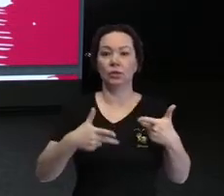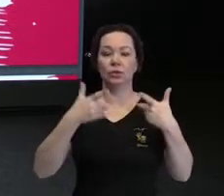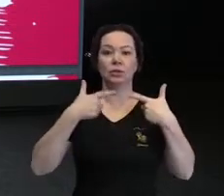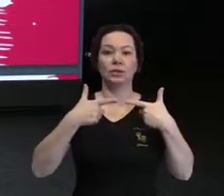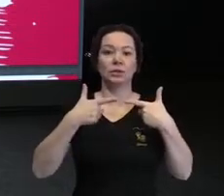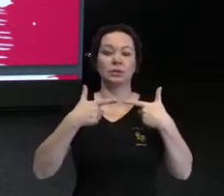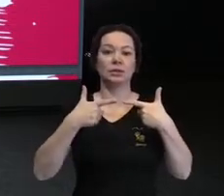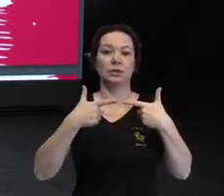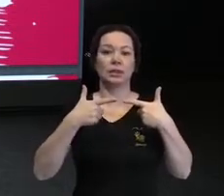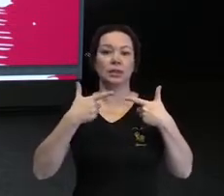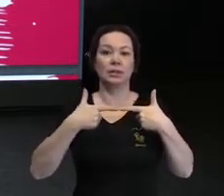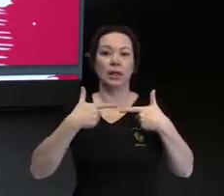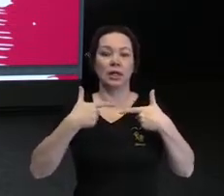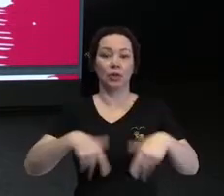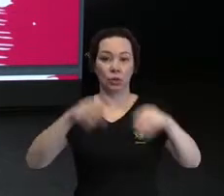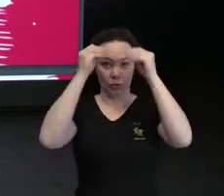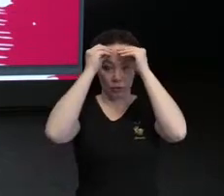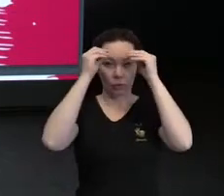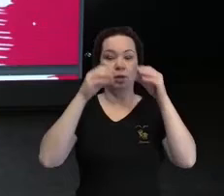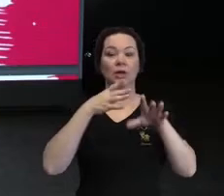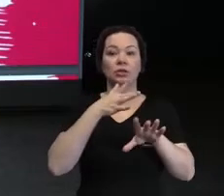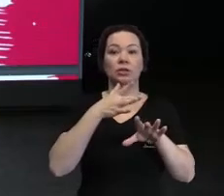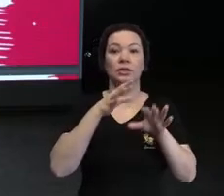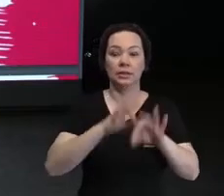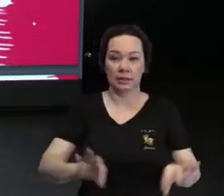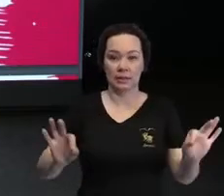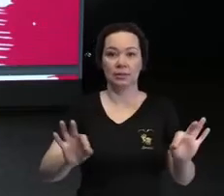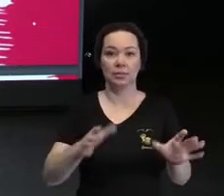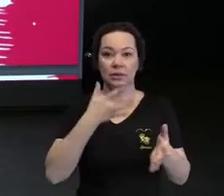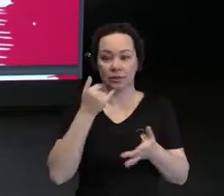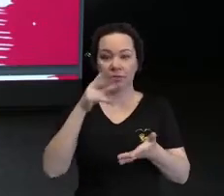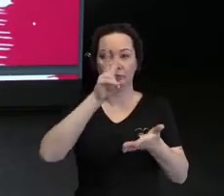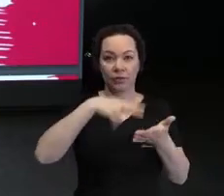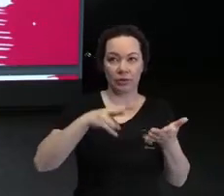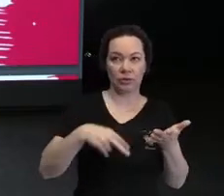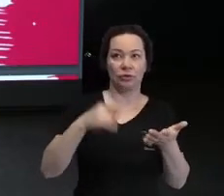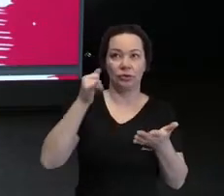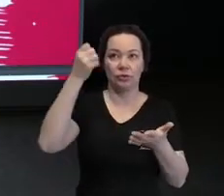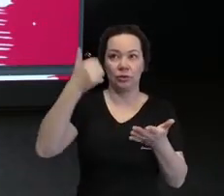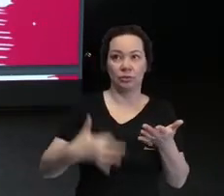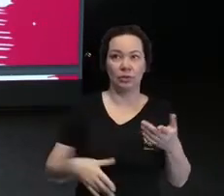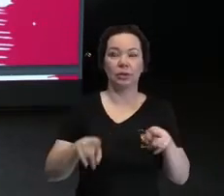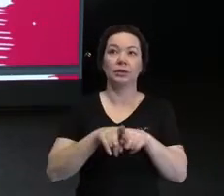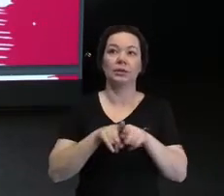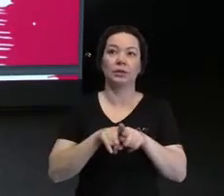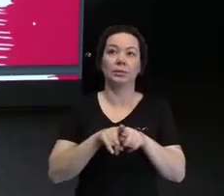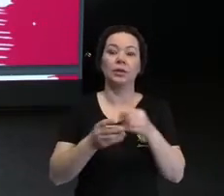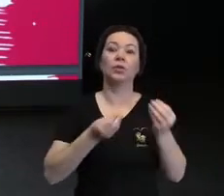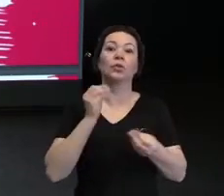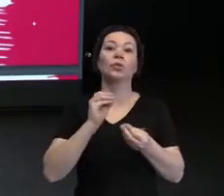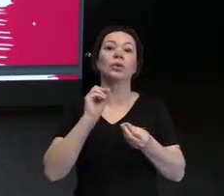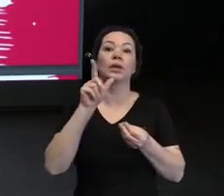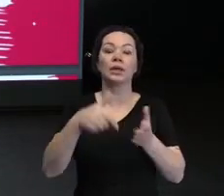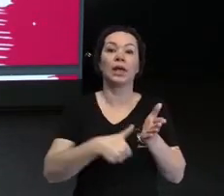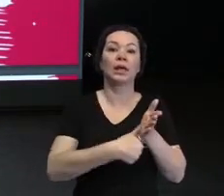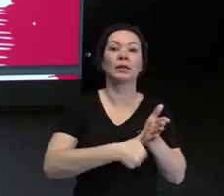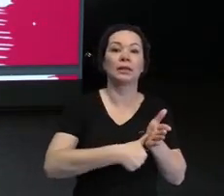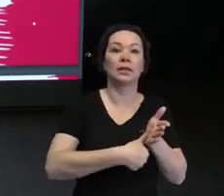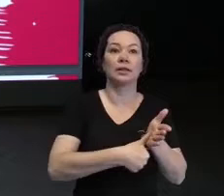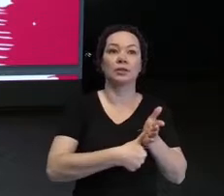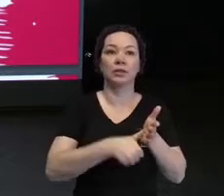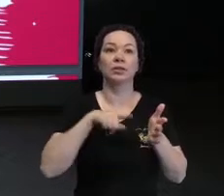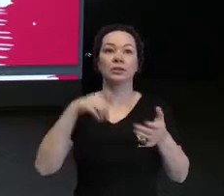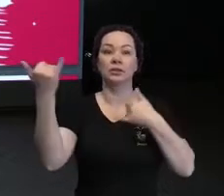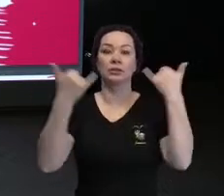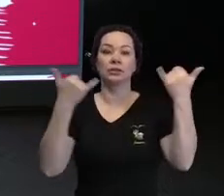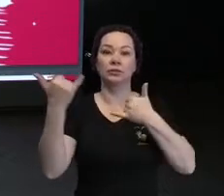do Easy Reader, da fácil leitura, que eu já vou explicar, sobre a carteira do RG, onde estão as